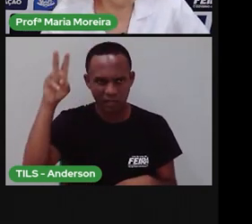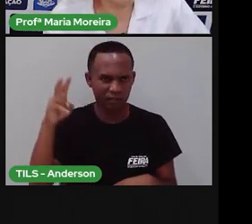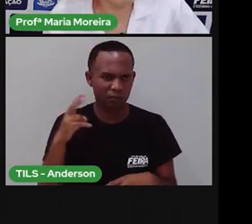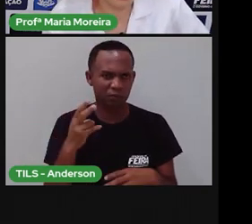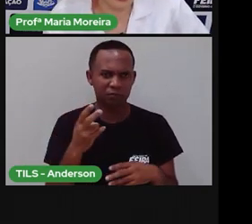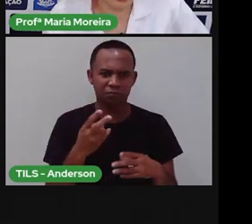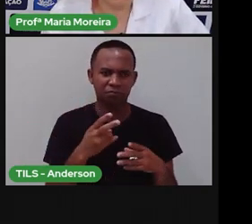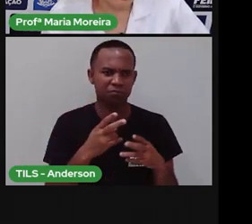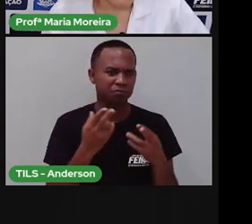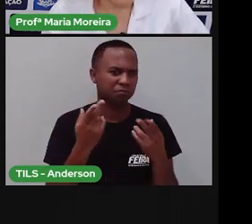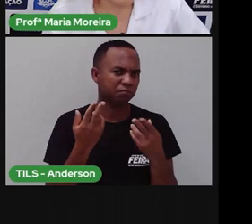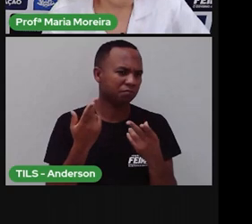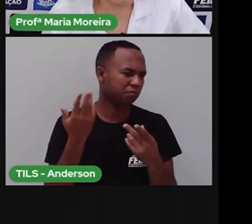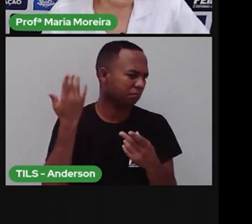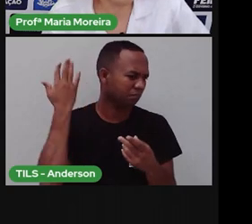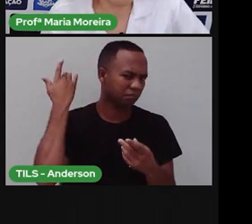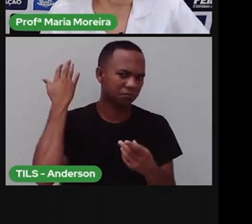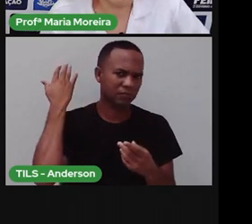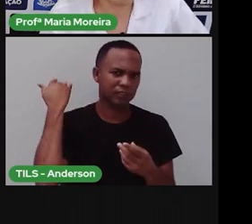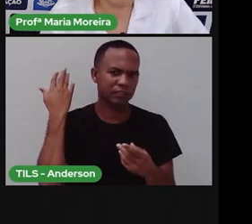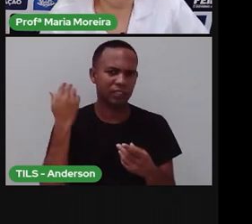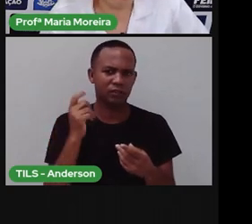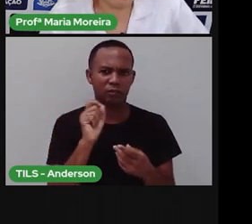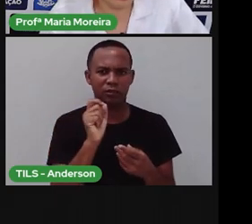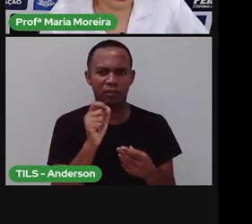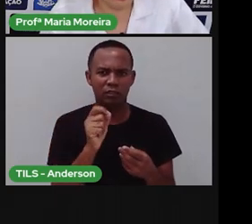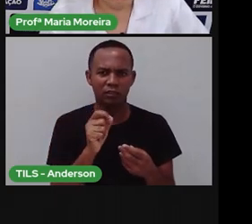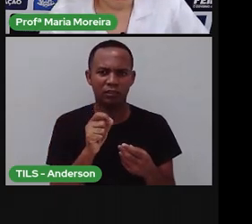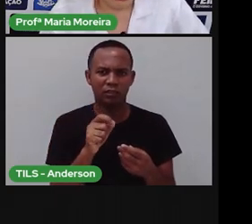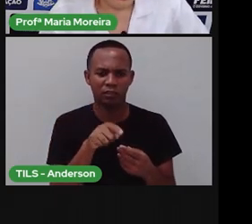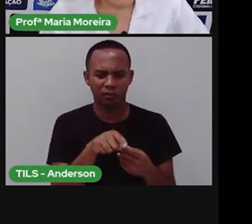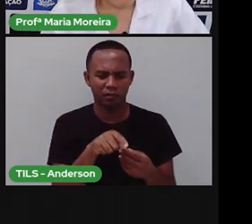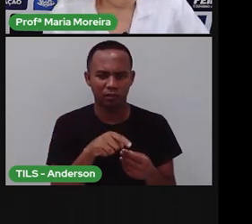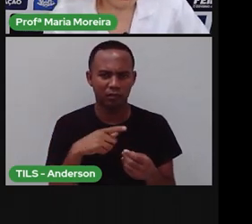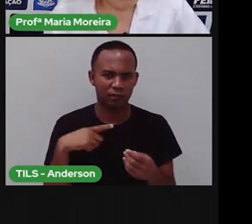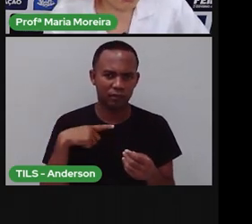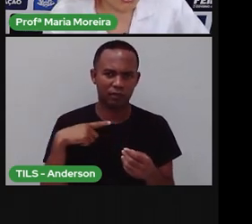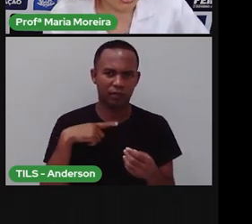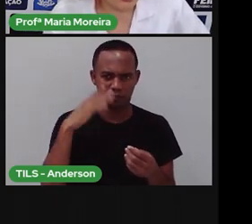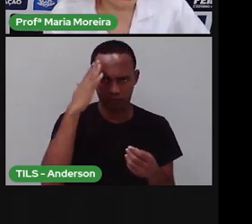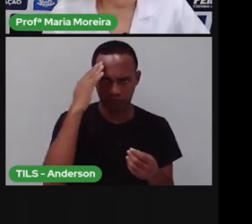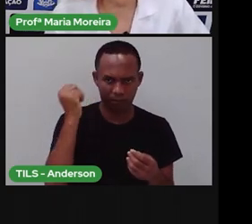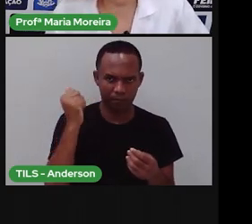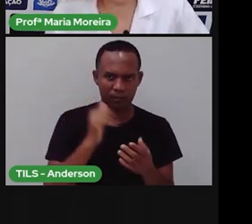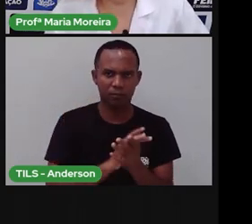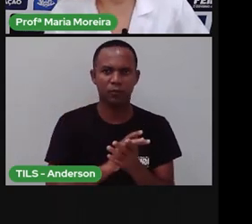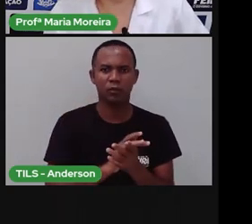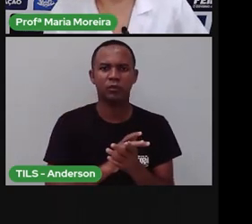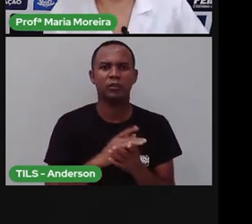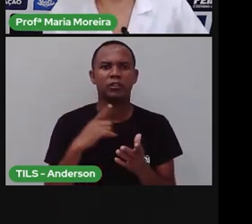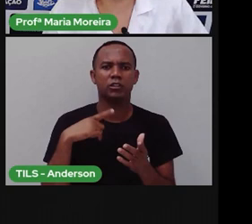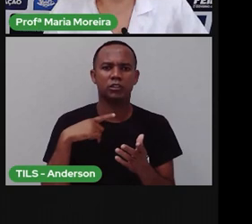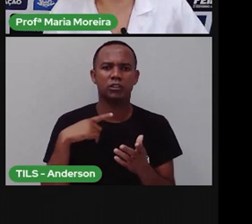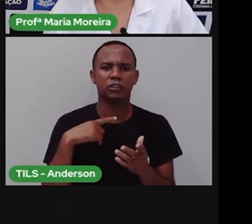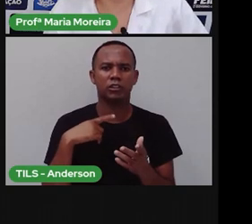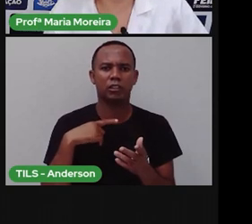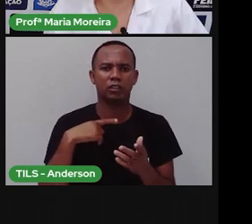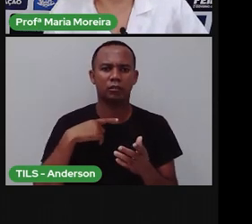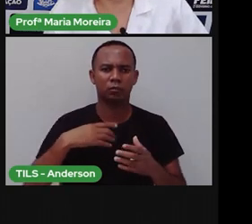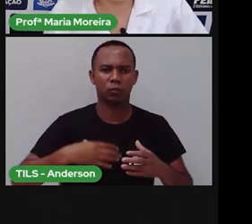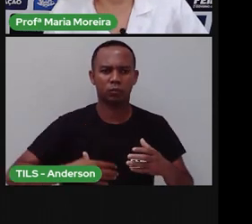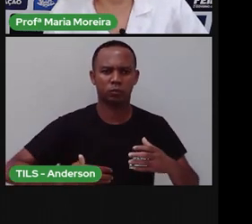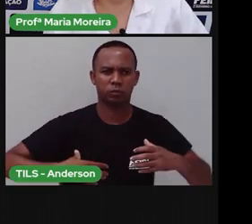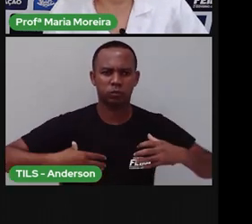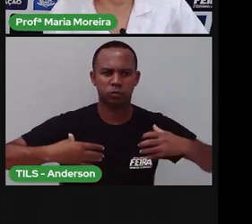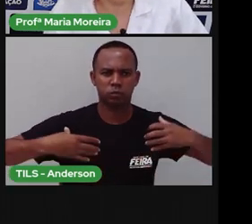viveram no passado e estão preservados de alguma maneira. Sabemos, né? Que existiam esses dinossauros